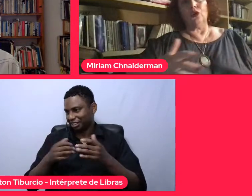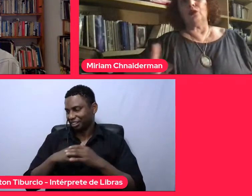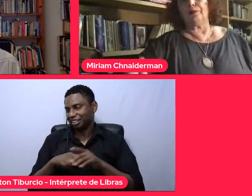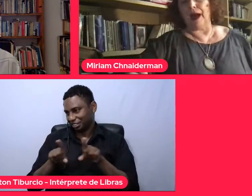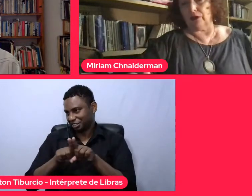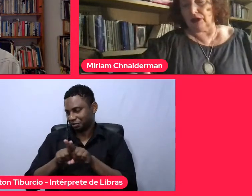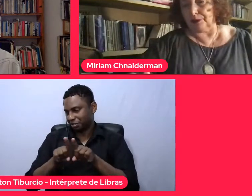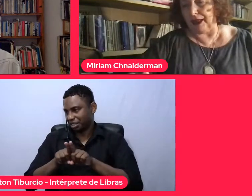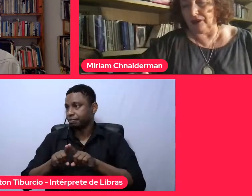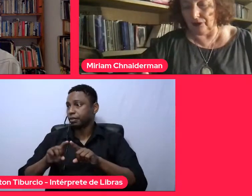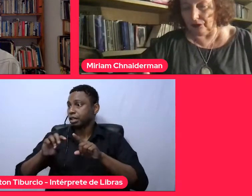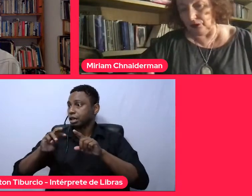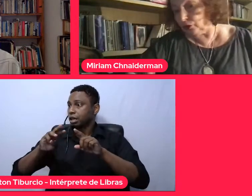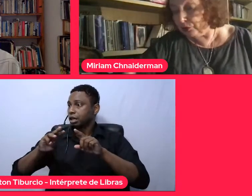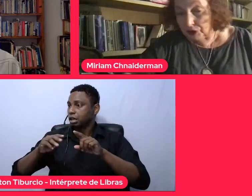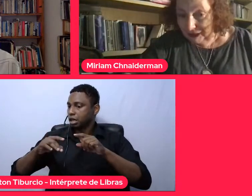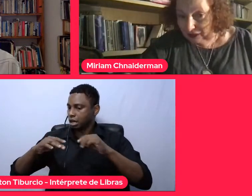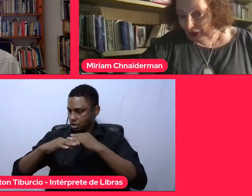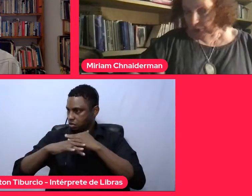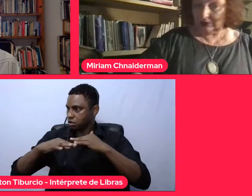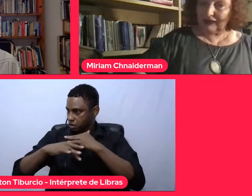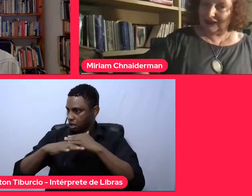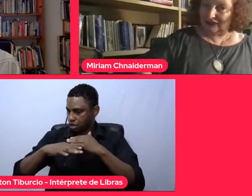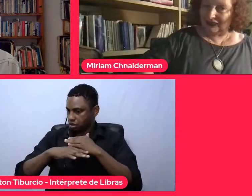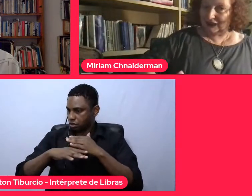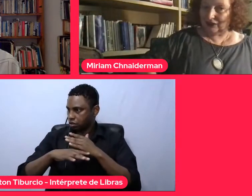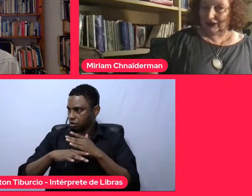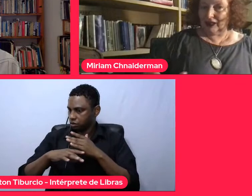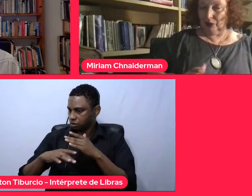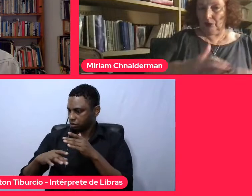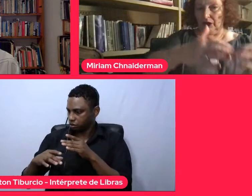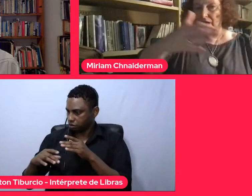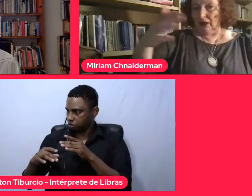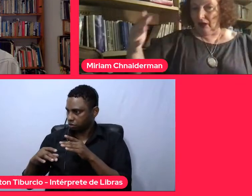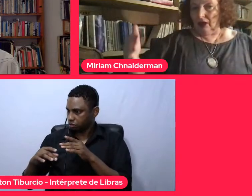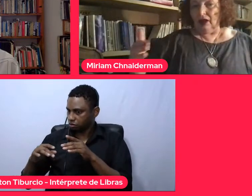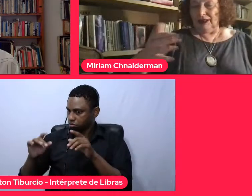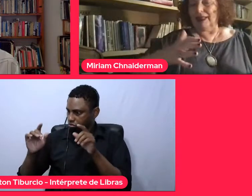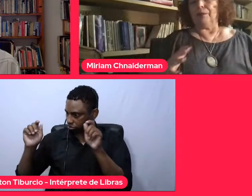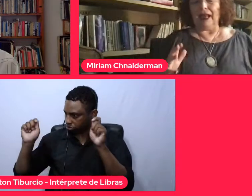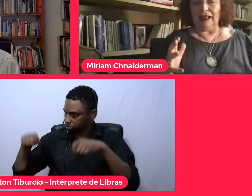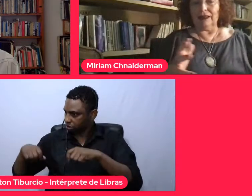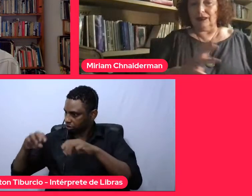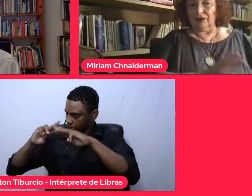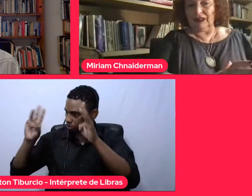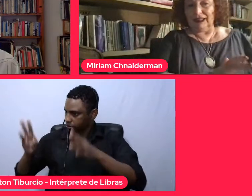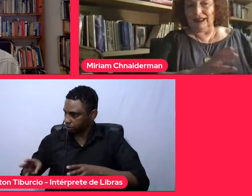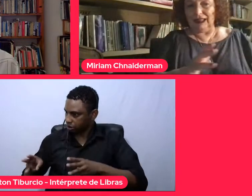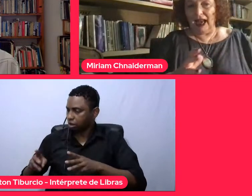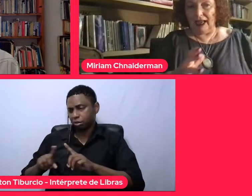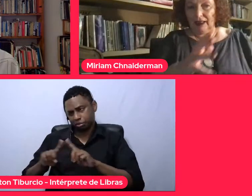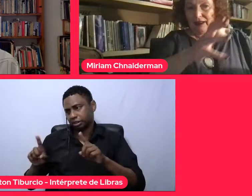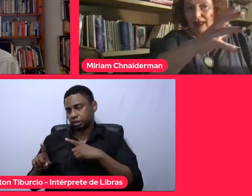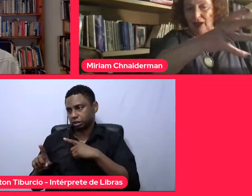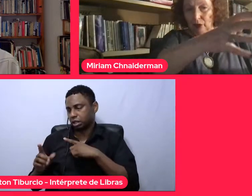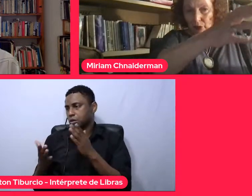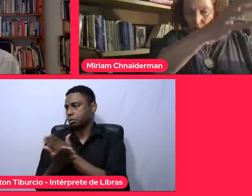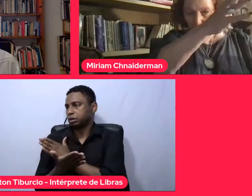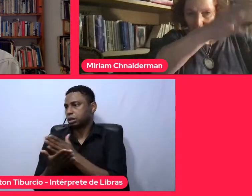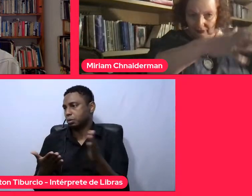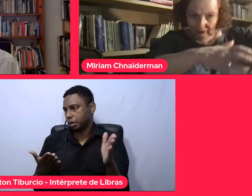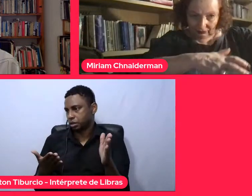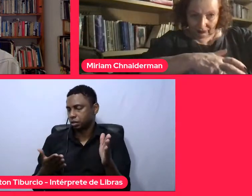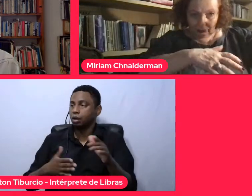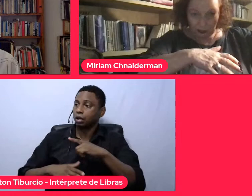ocupar o espaço de um museu, é um museu, então tem uma separação, você sai da